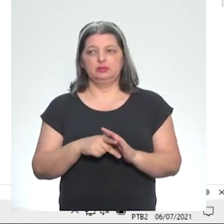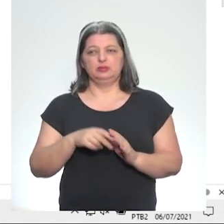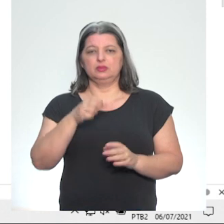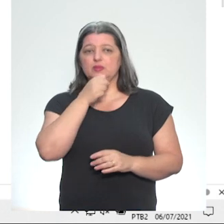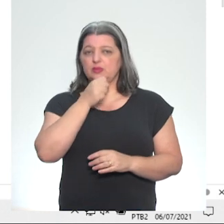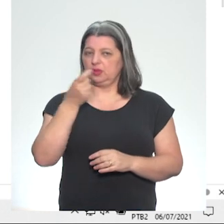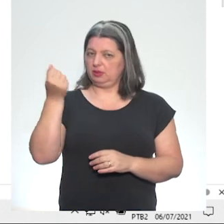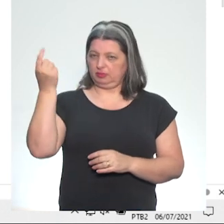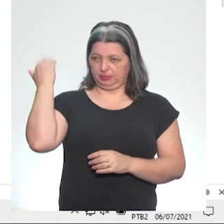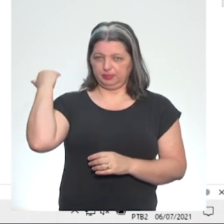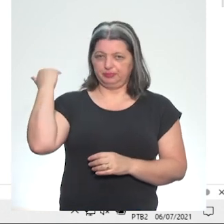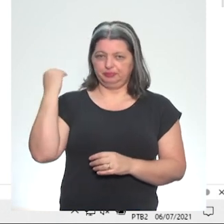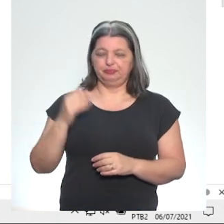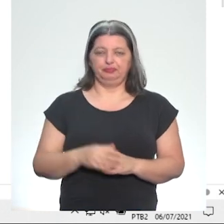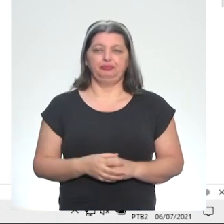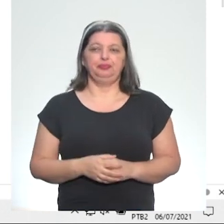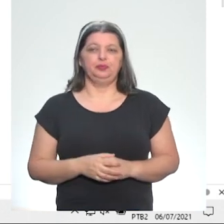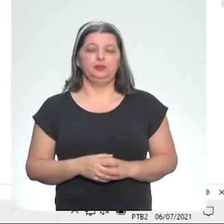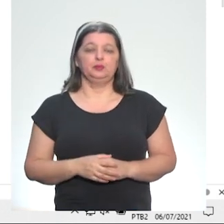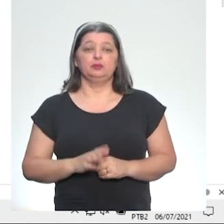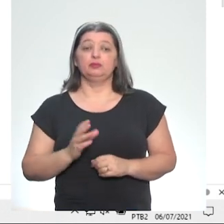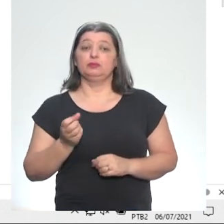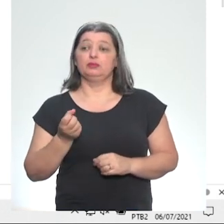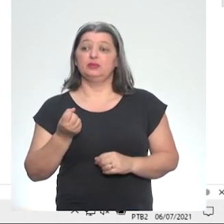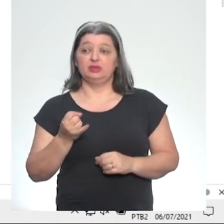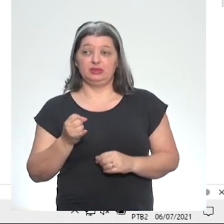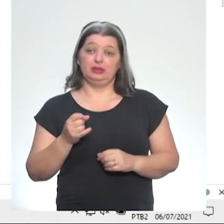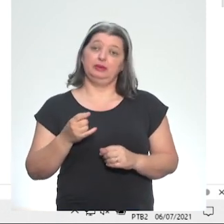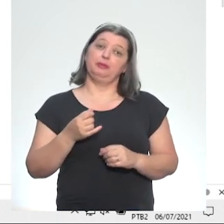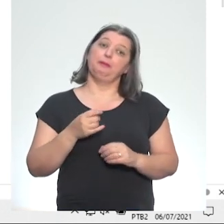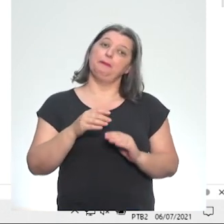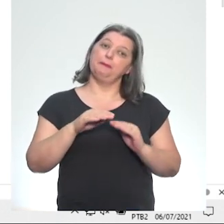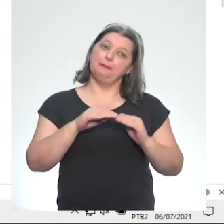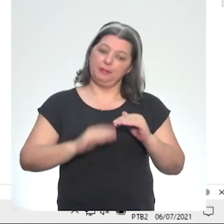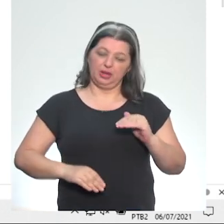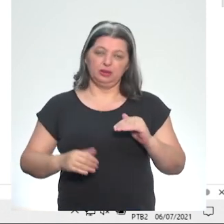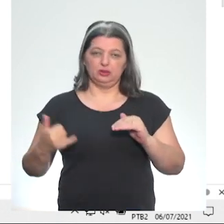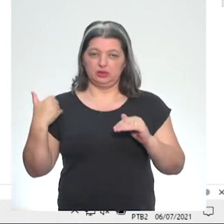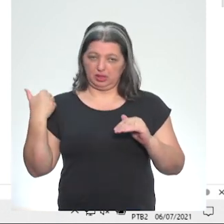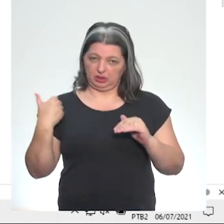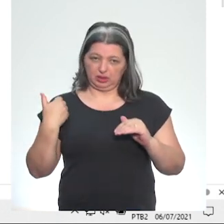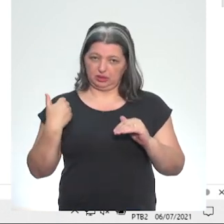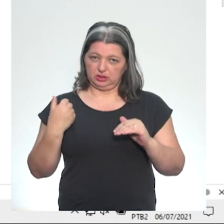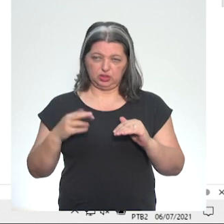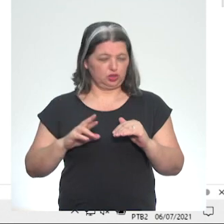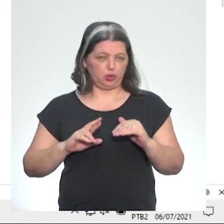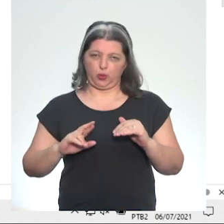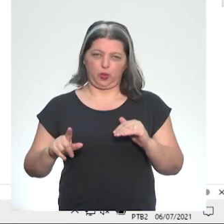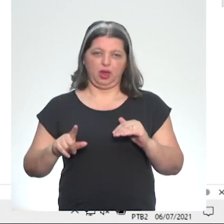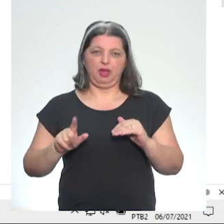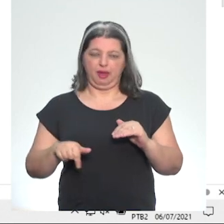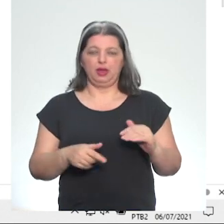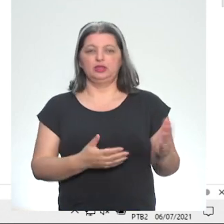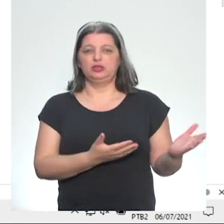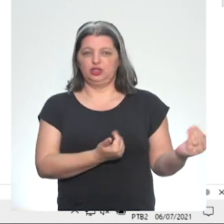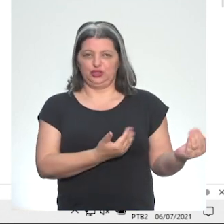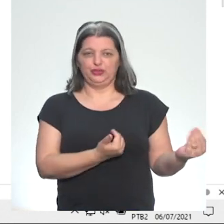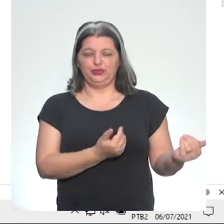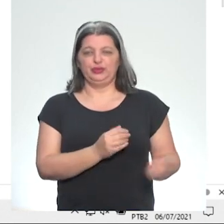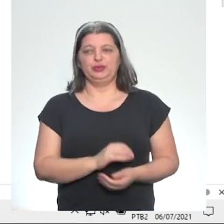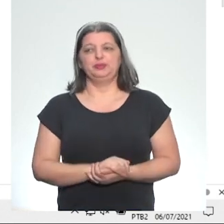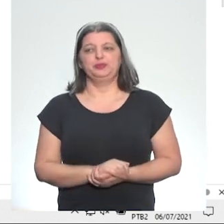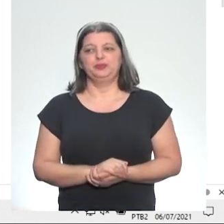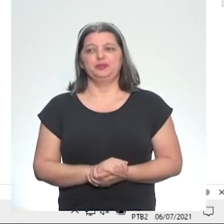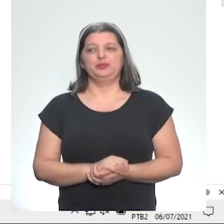sou cringe. E se você tem menos do que essa idade, você não é cringe. Você é chófã. Eu e a Marina somos jovens.